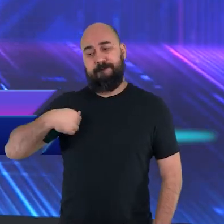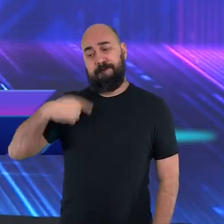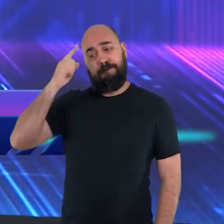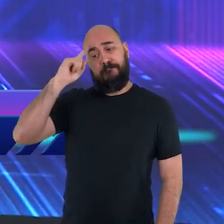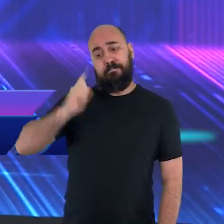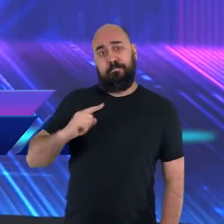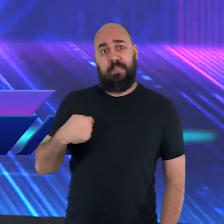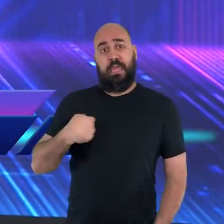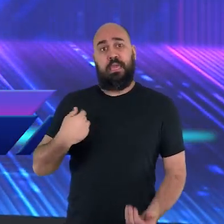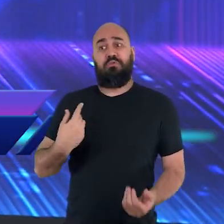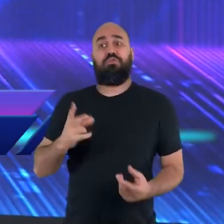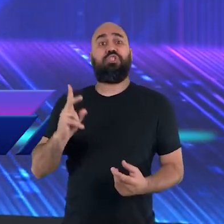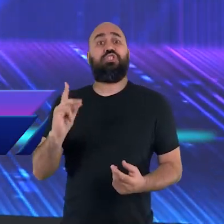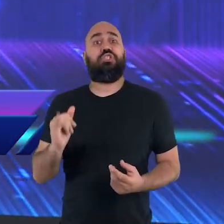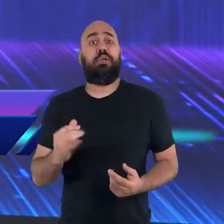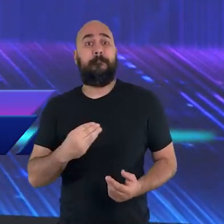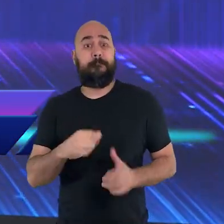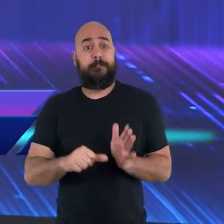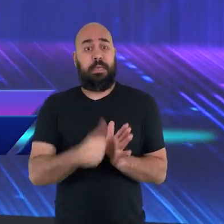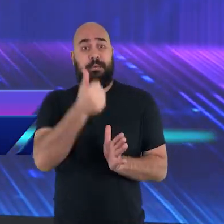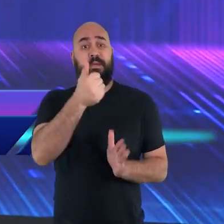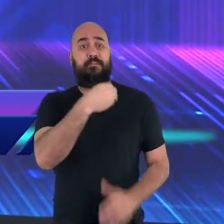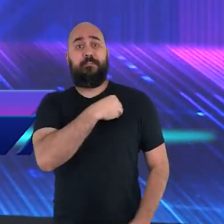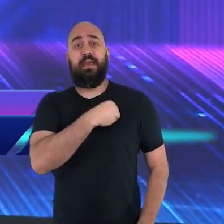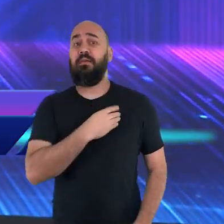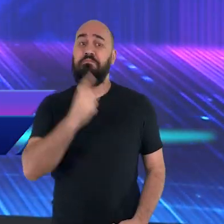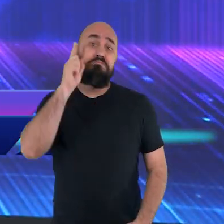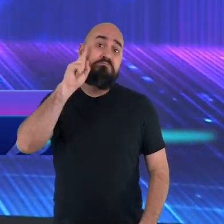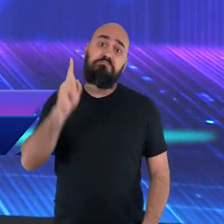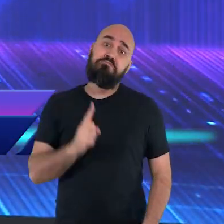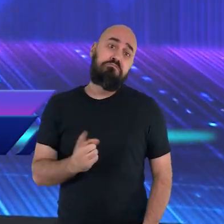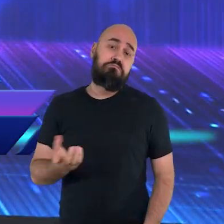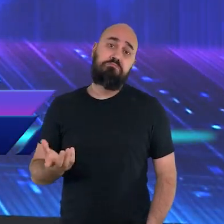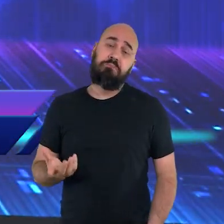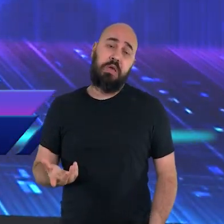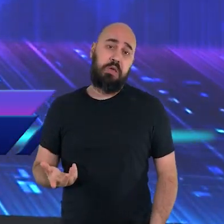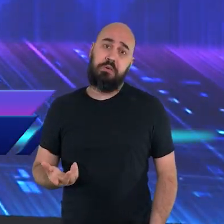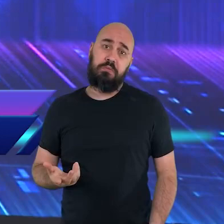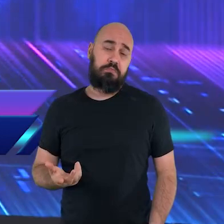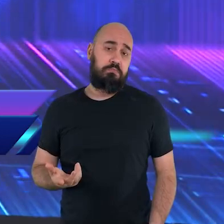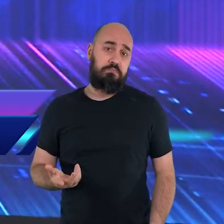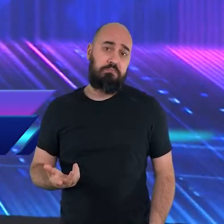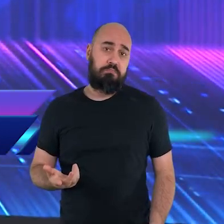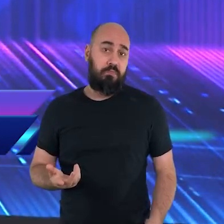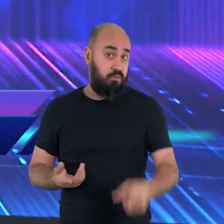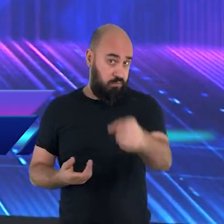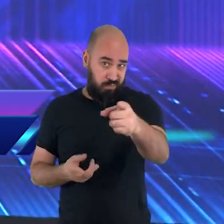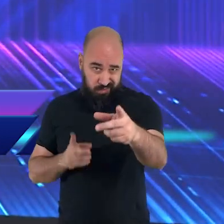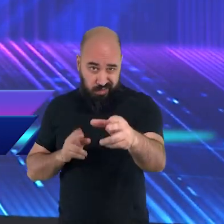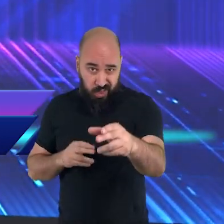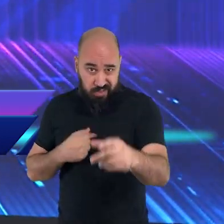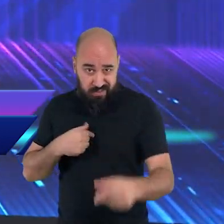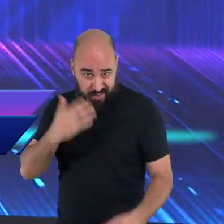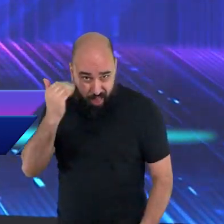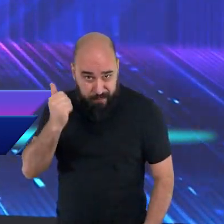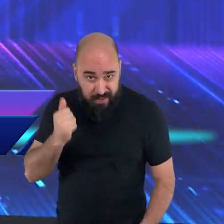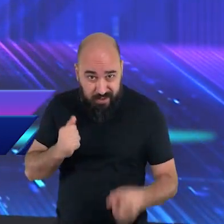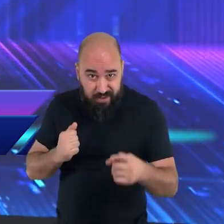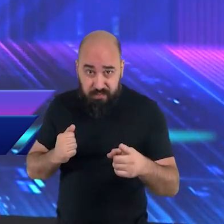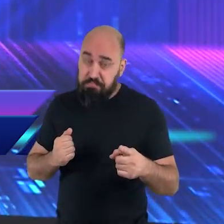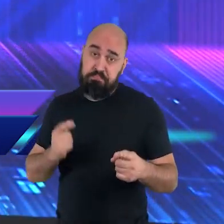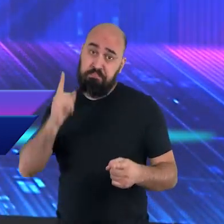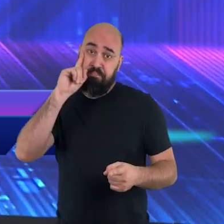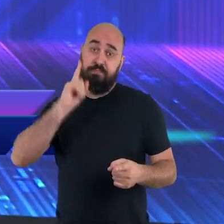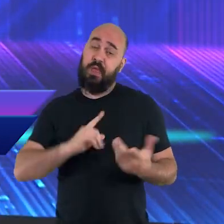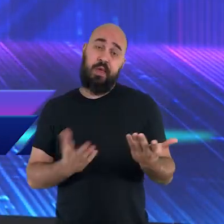quando foi a primeira vez que você pecou na vida. O que nós sabemos é que pecamos. E porque pecamos, nós